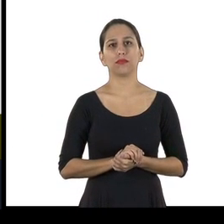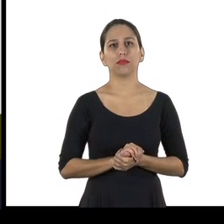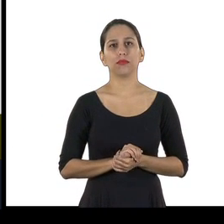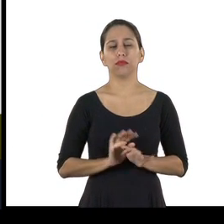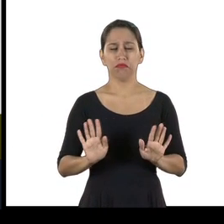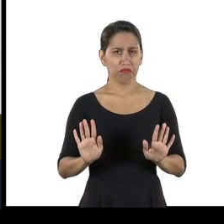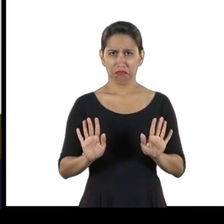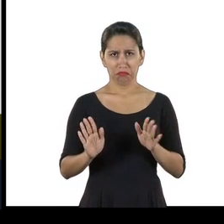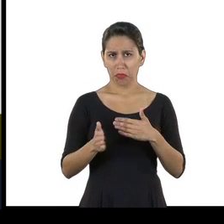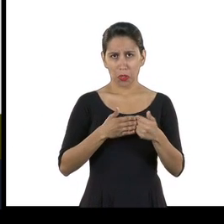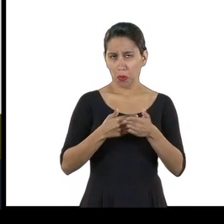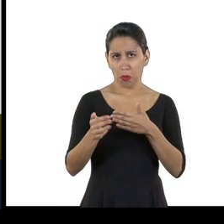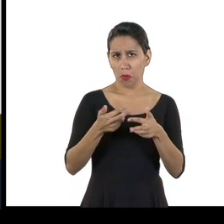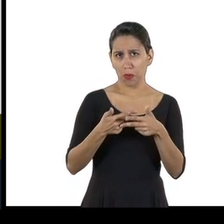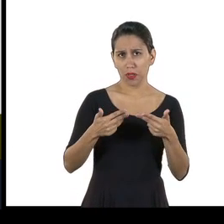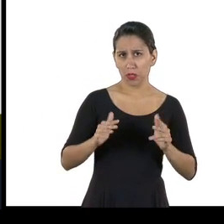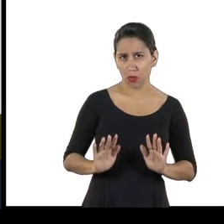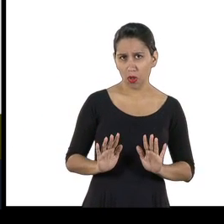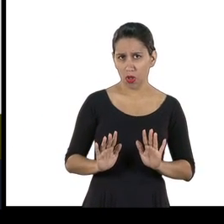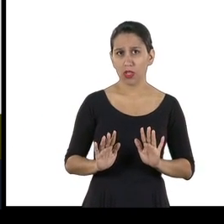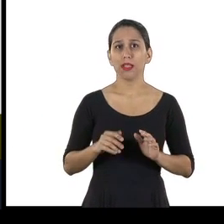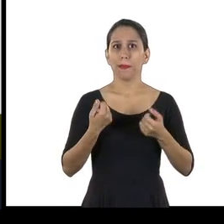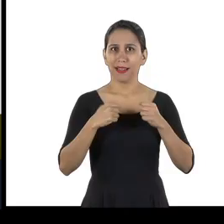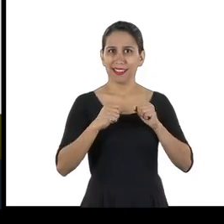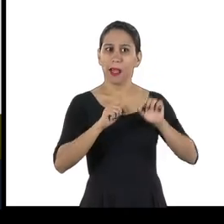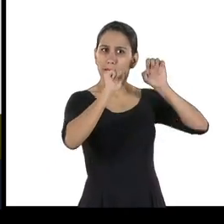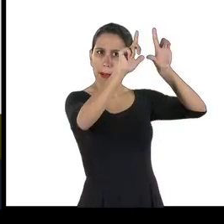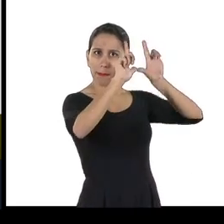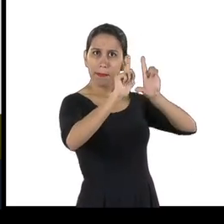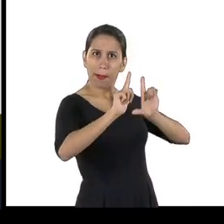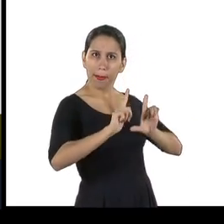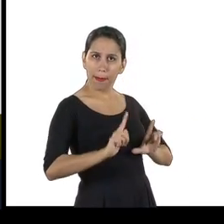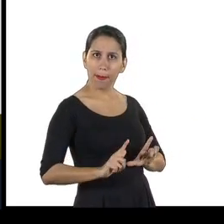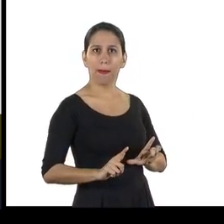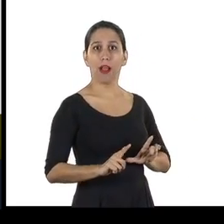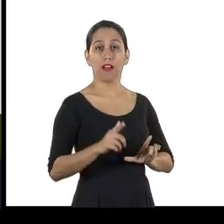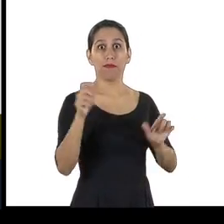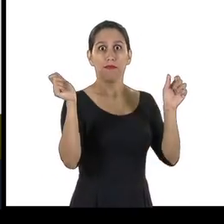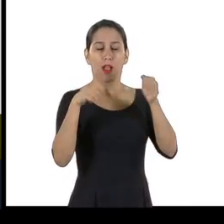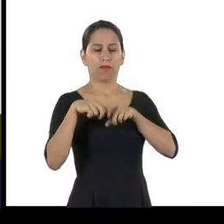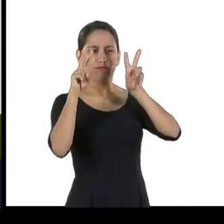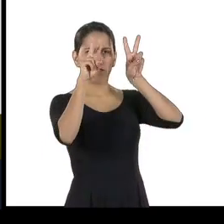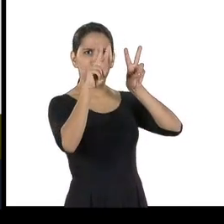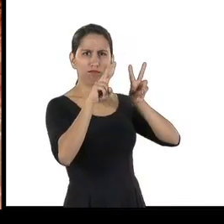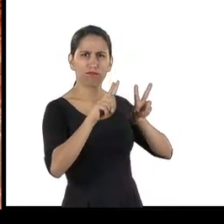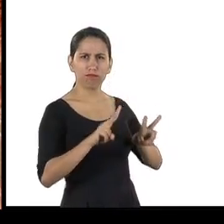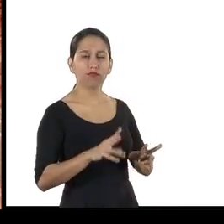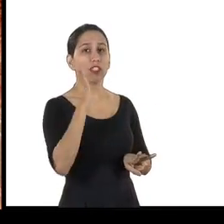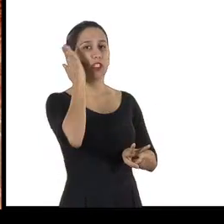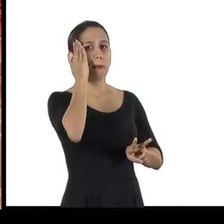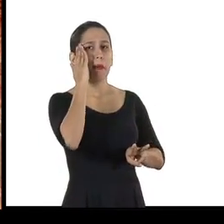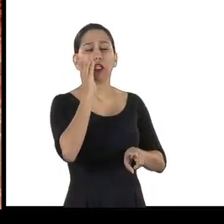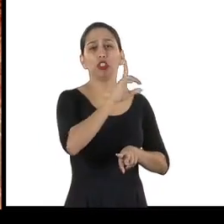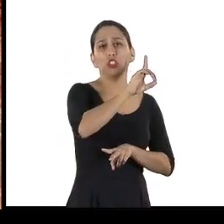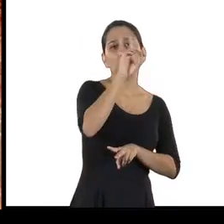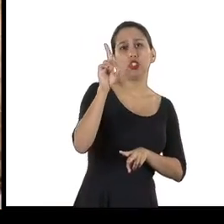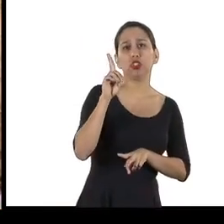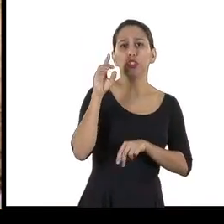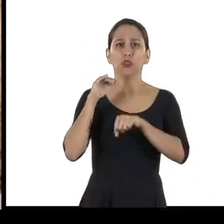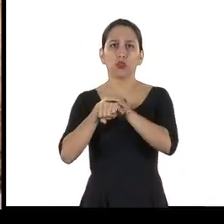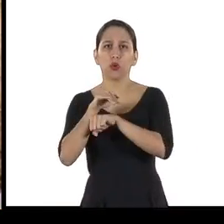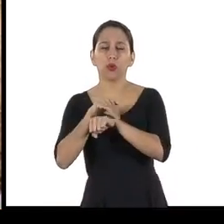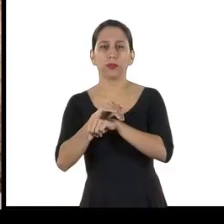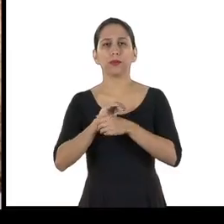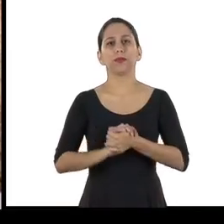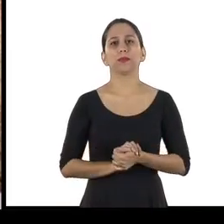limites externos devem estar demarcados e sinalizados de forma visível dia e noite. E nas laterais, onde houver